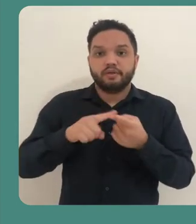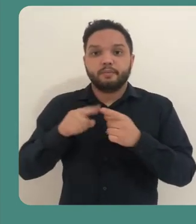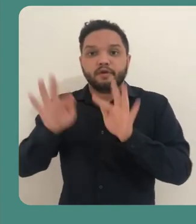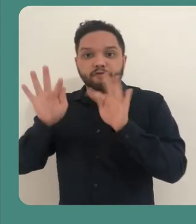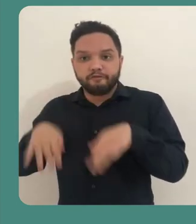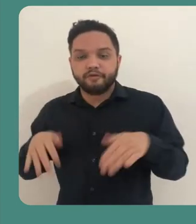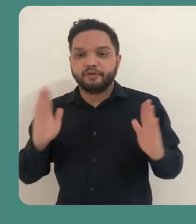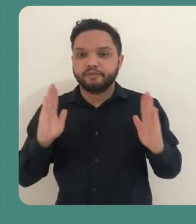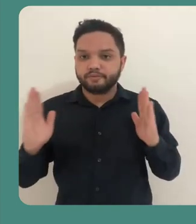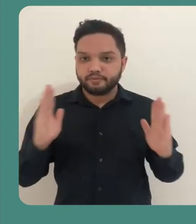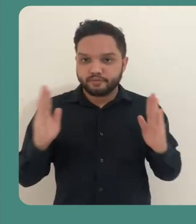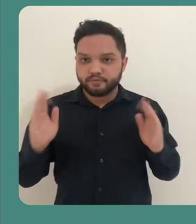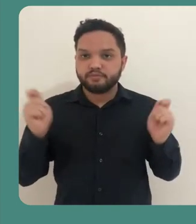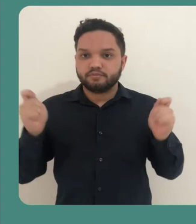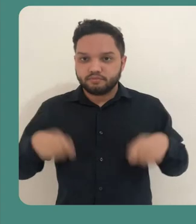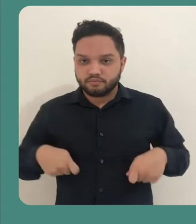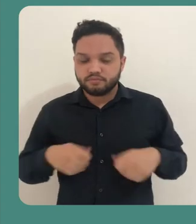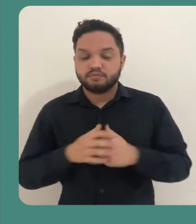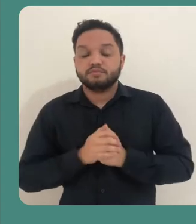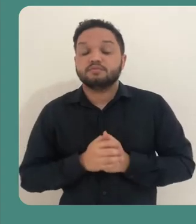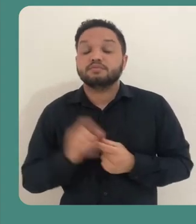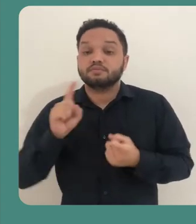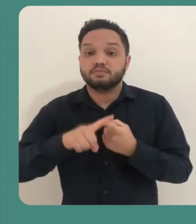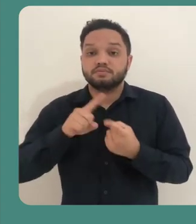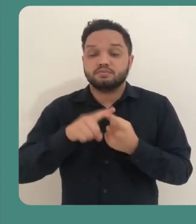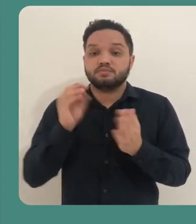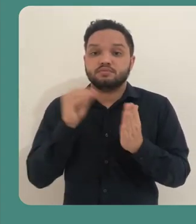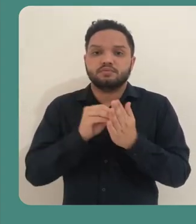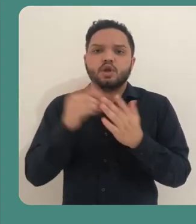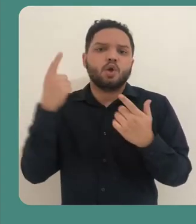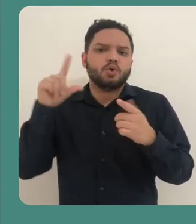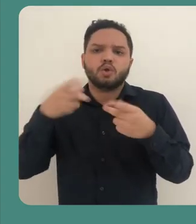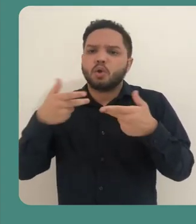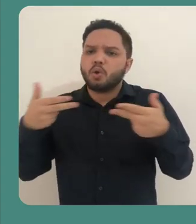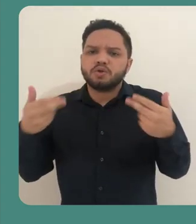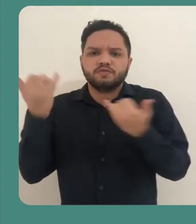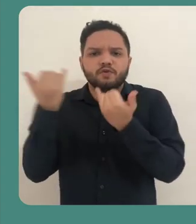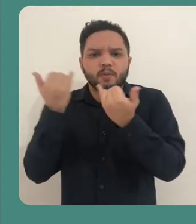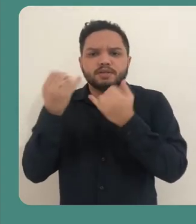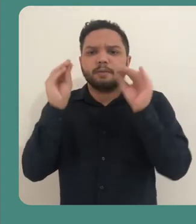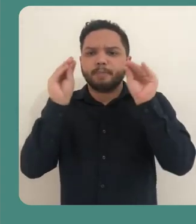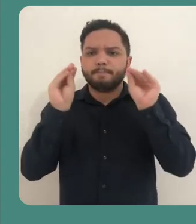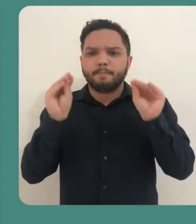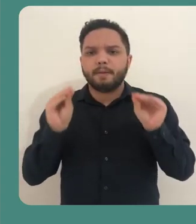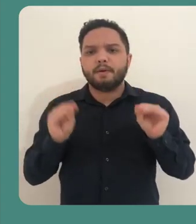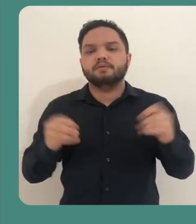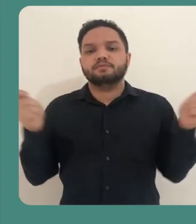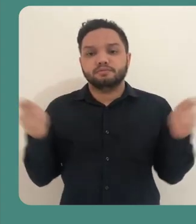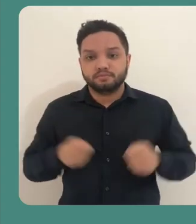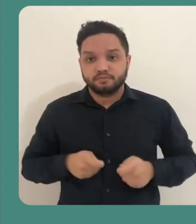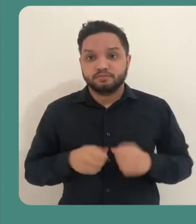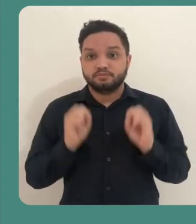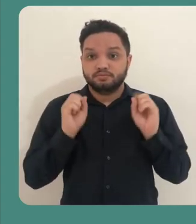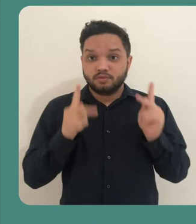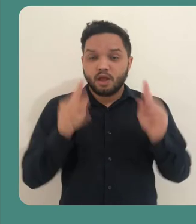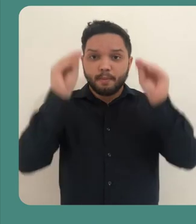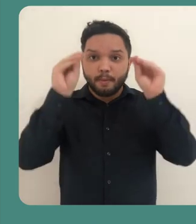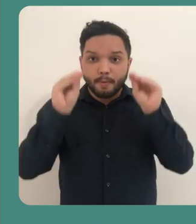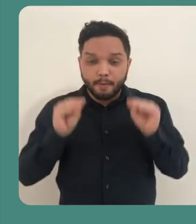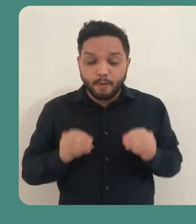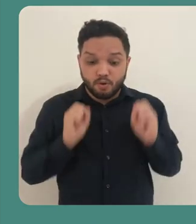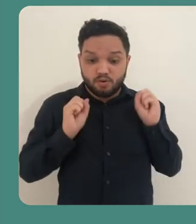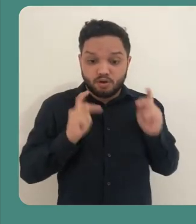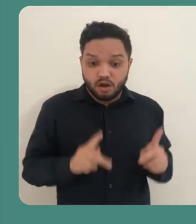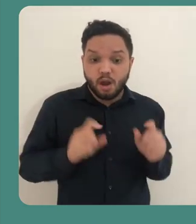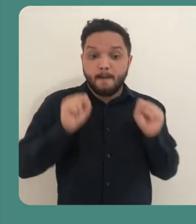e fim dessa transmissão, dessa web conferência. Além de inserir outros dados, outras informações. E aí depois